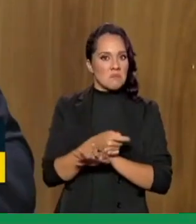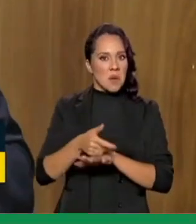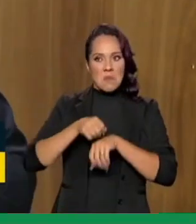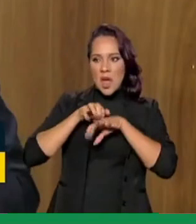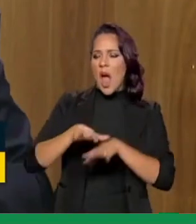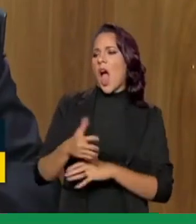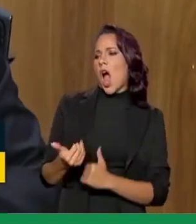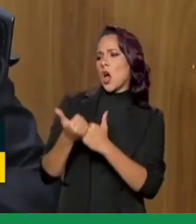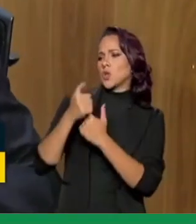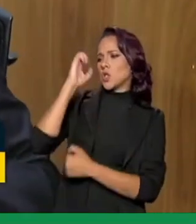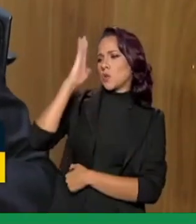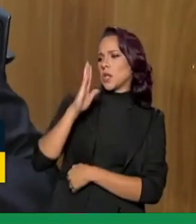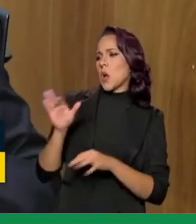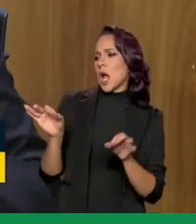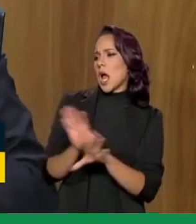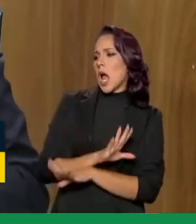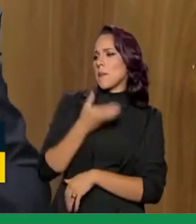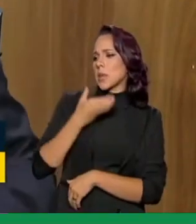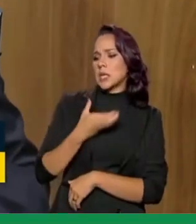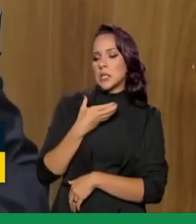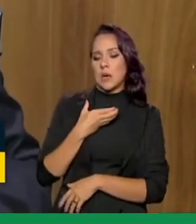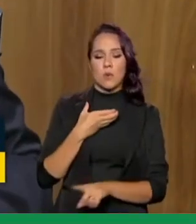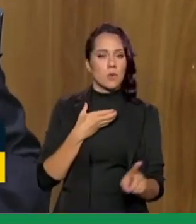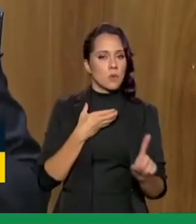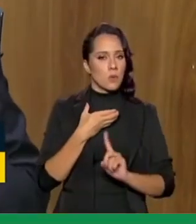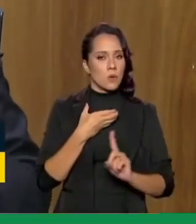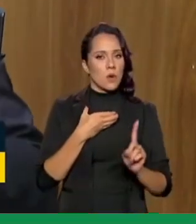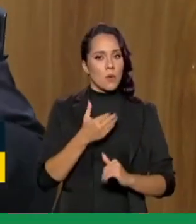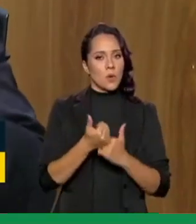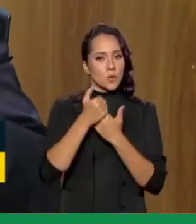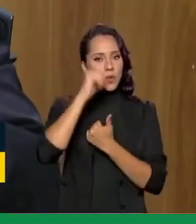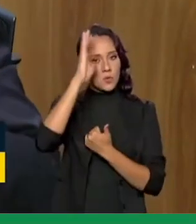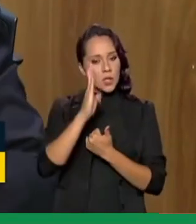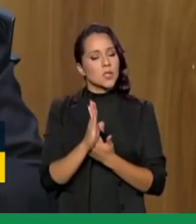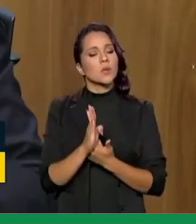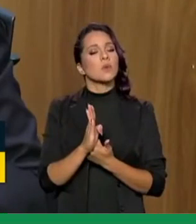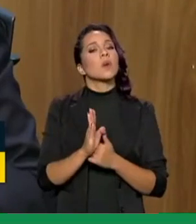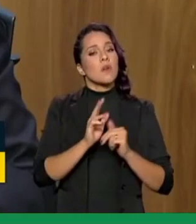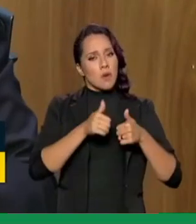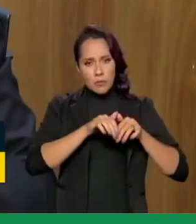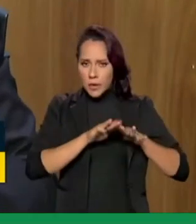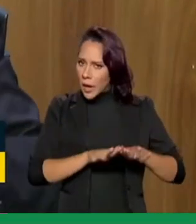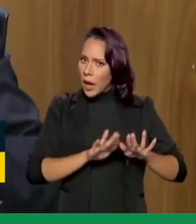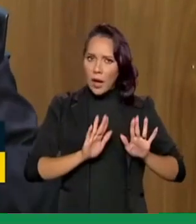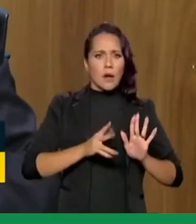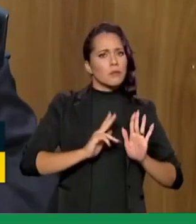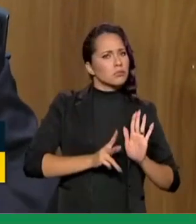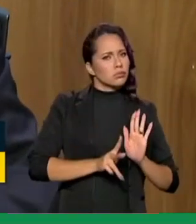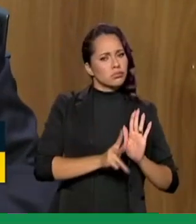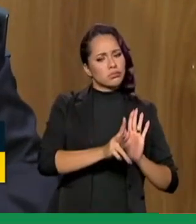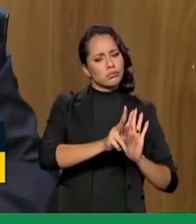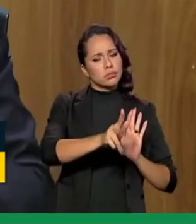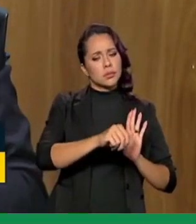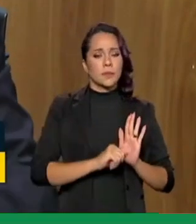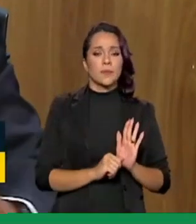de que o Auxílio Brasil ia terminar em dezembro então isso não é verdade o Auxílio Brasil ele veio para ficar é um benefício permanente